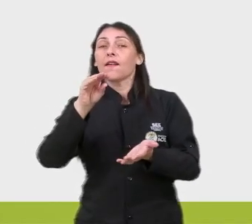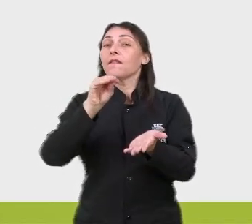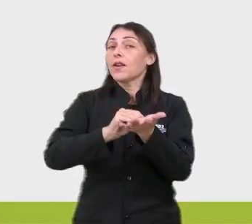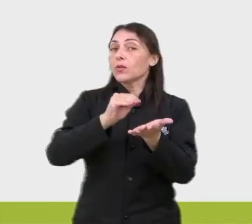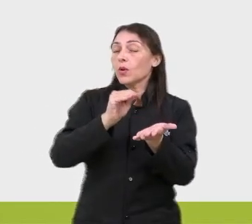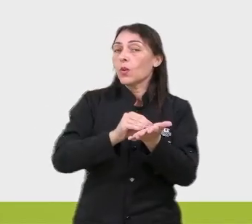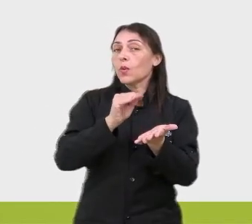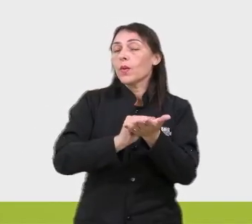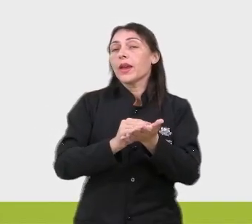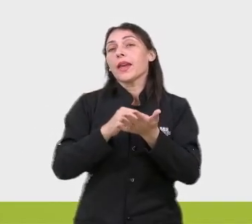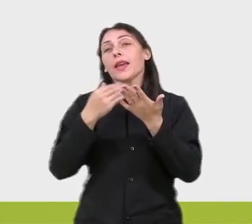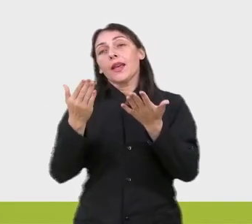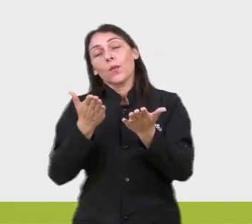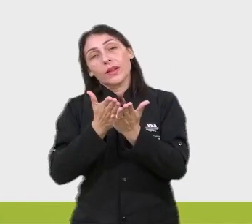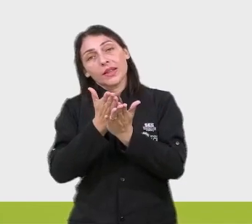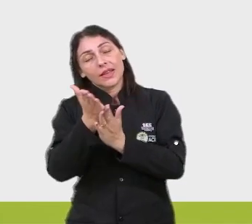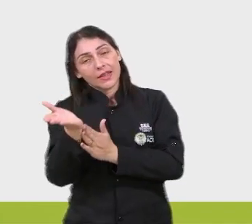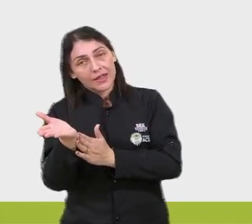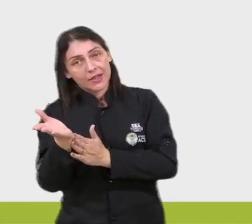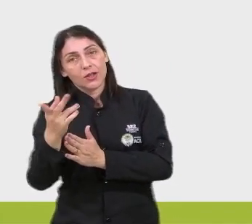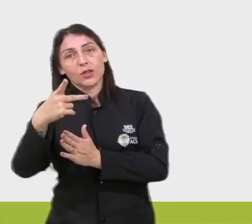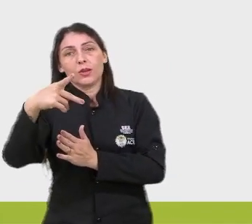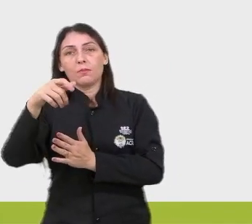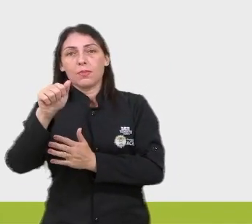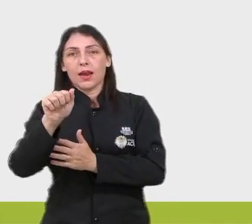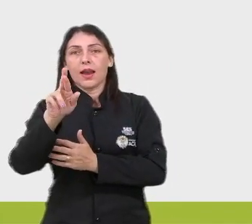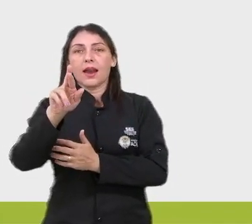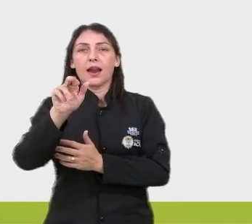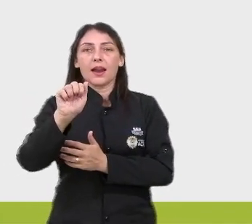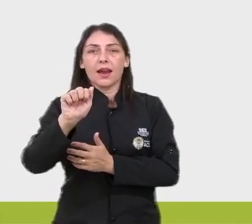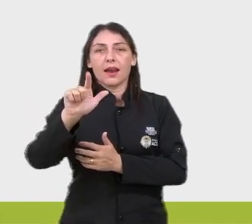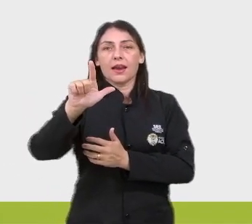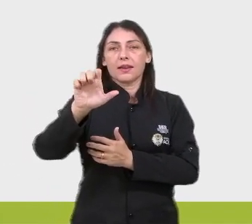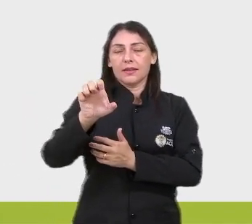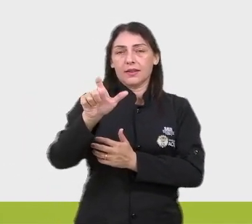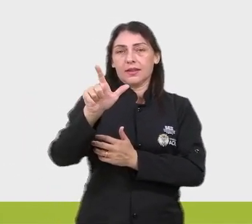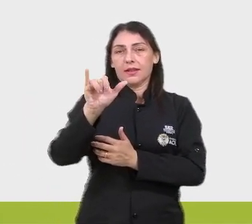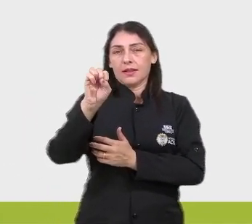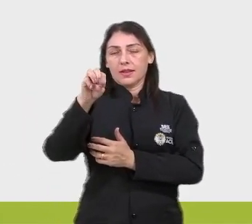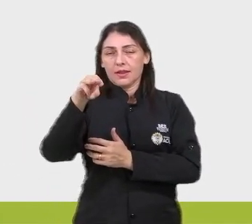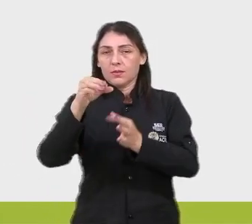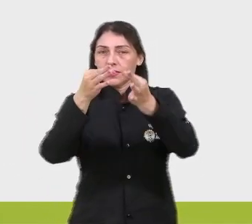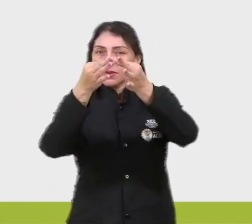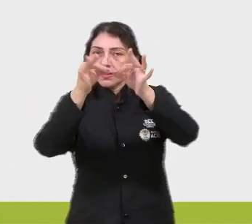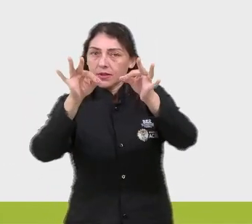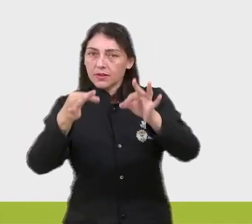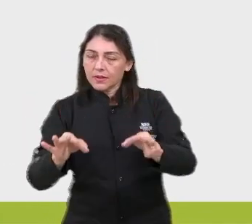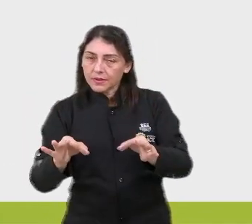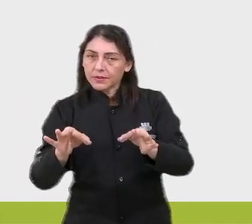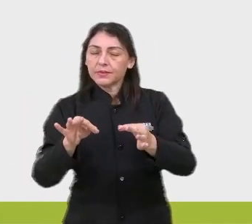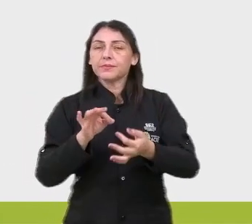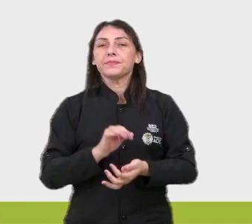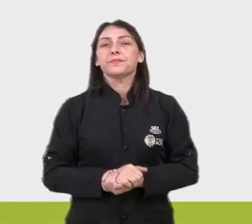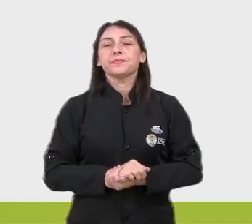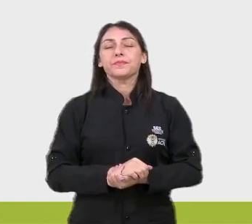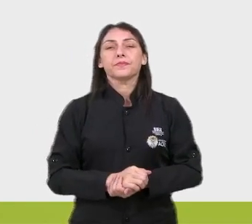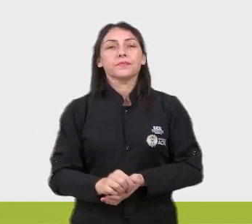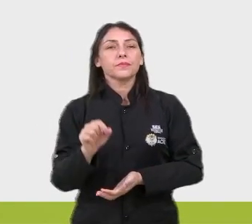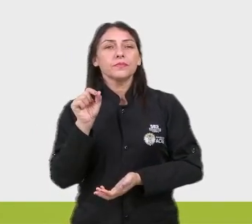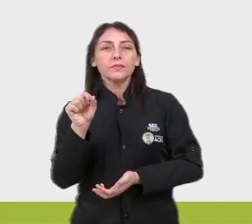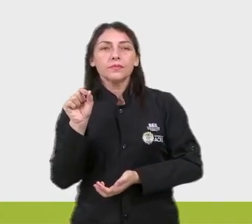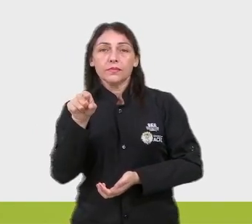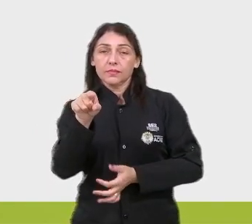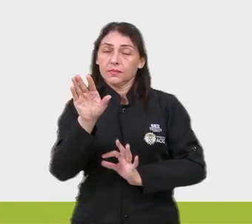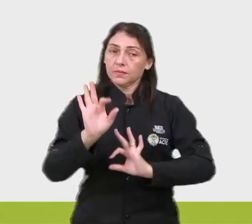falha, né? Um erro, um desvio, na verdade, de paralelismo sintático. Porque o paralelismo nada mais é do que